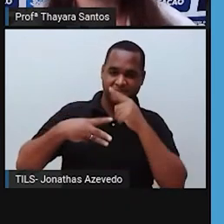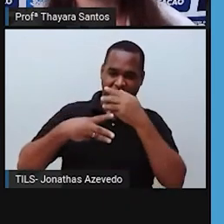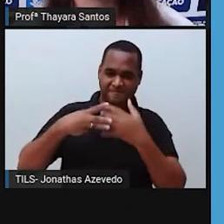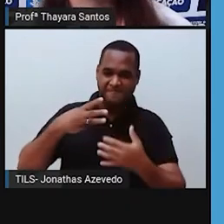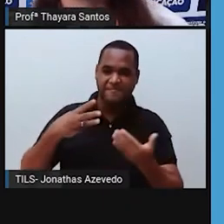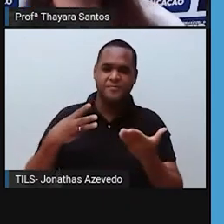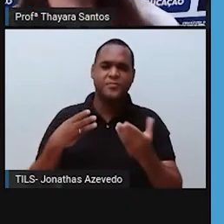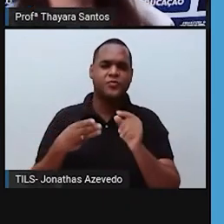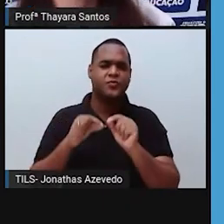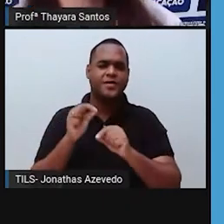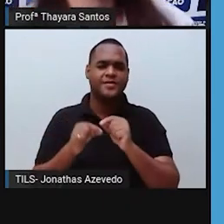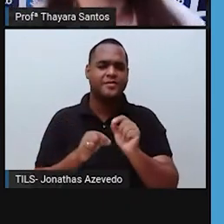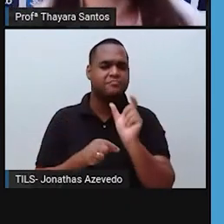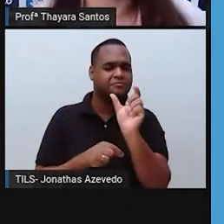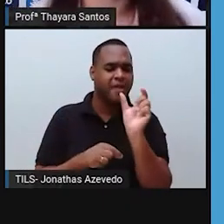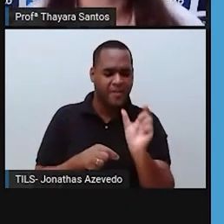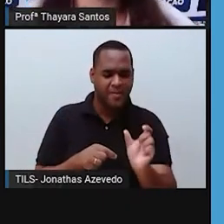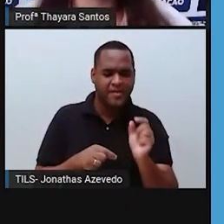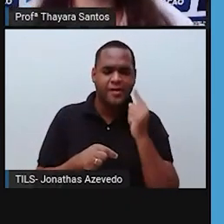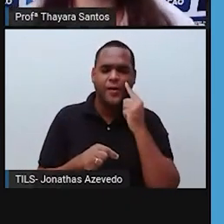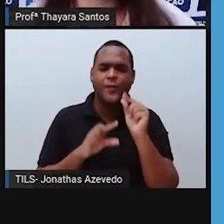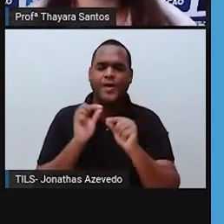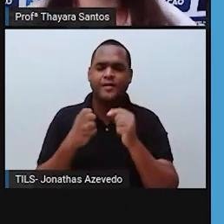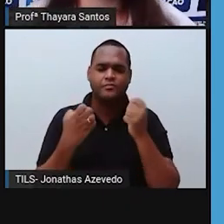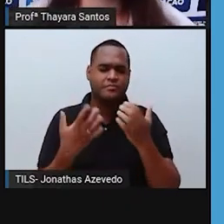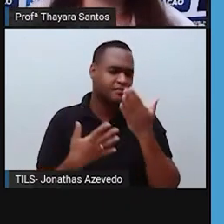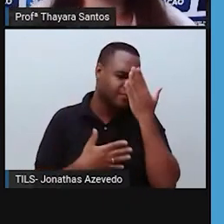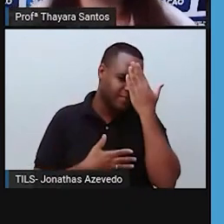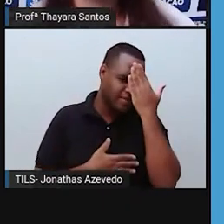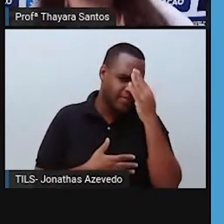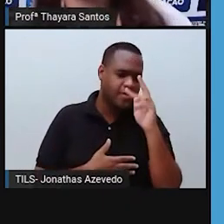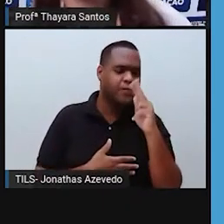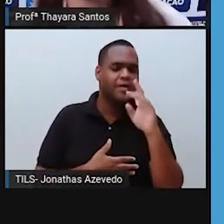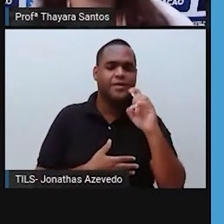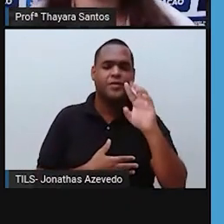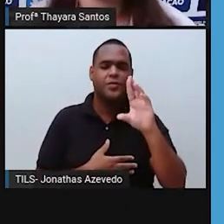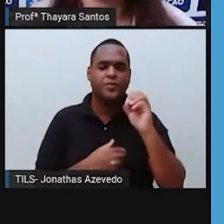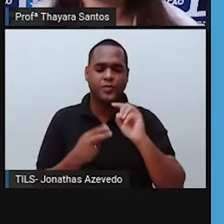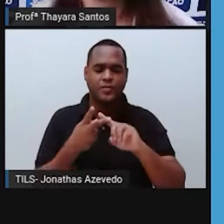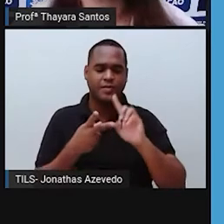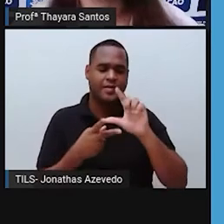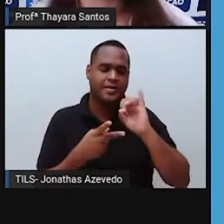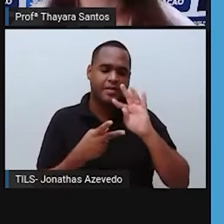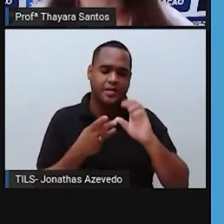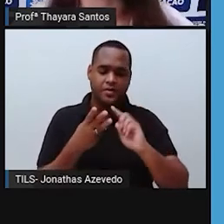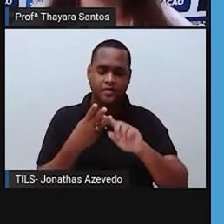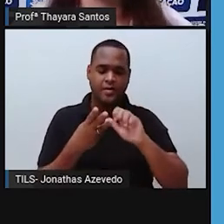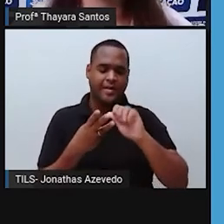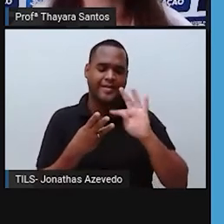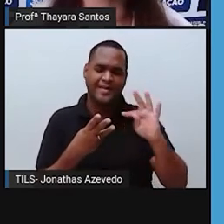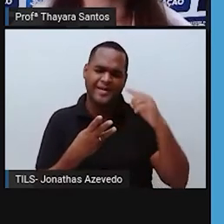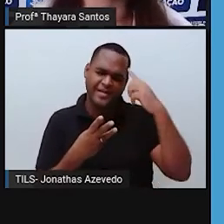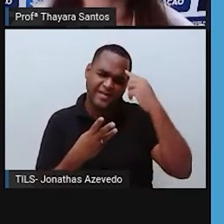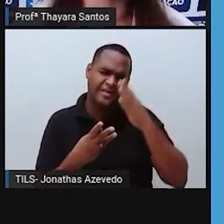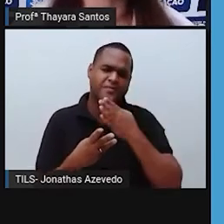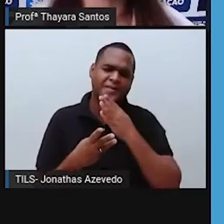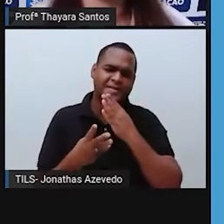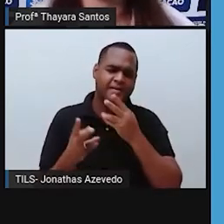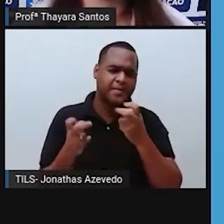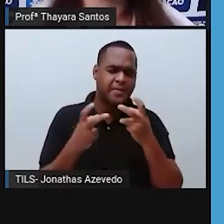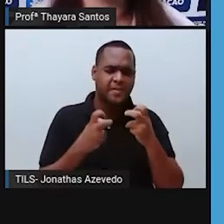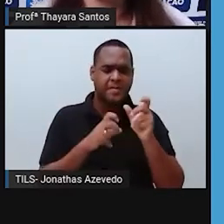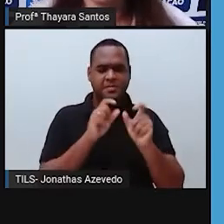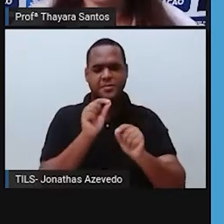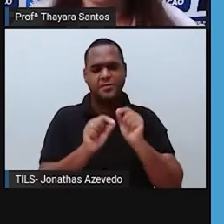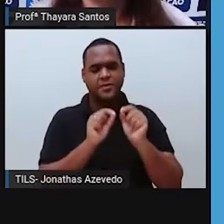E vocês conhecem essas palavras? Vocês sabem o que é hidrosfera, litosfera, atmosfera? Vocês conseguem perceber o que é que essas